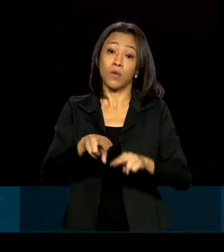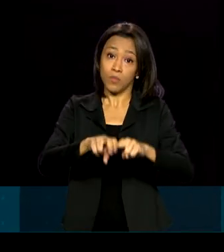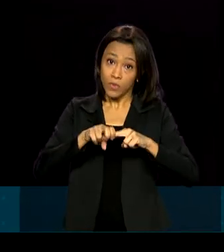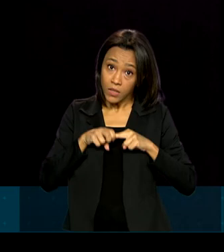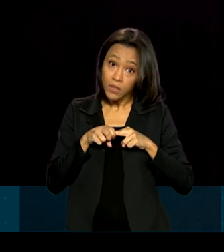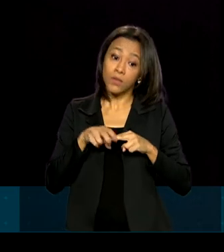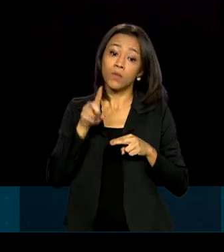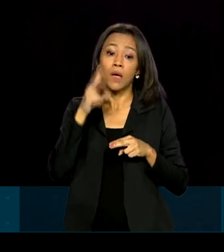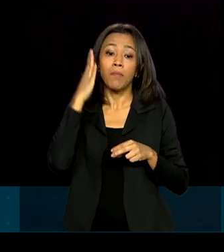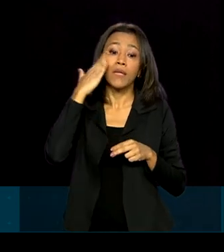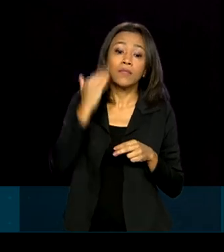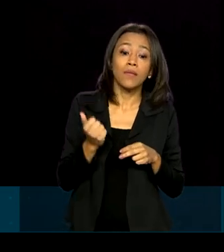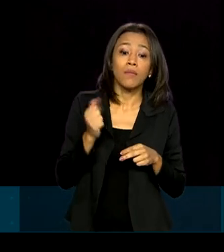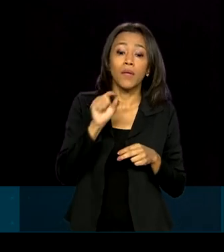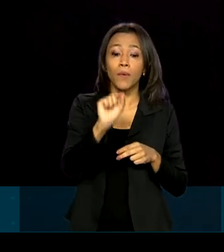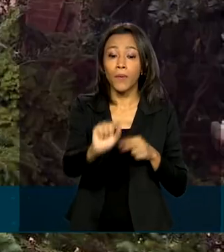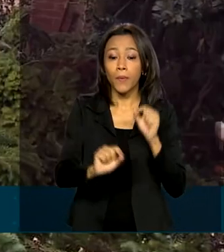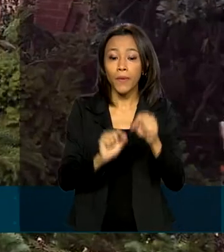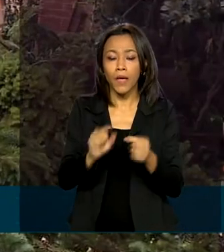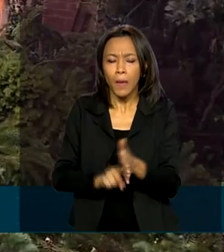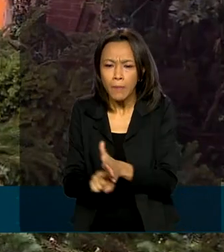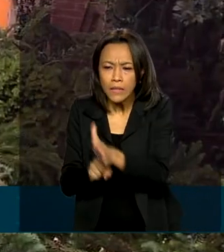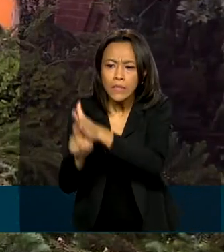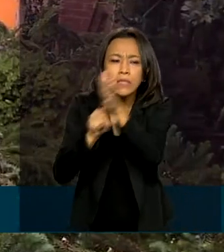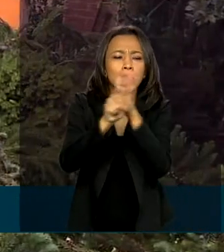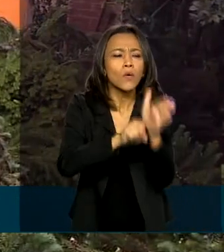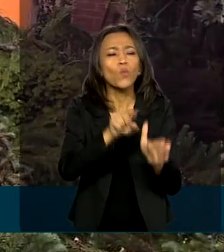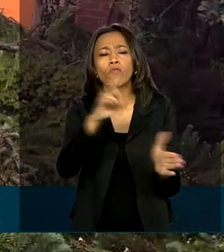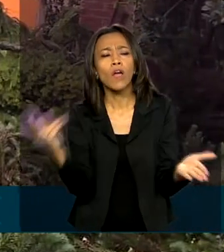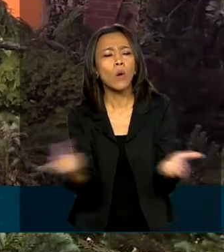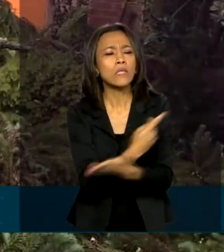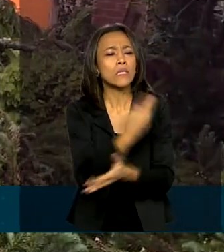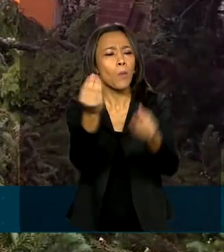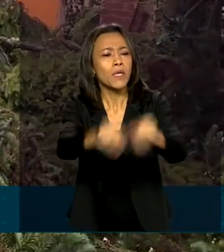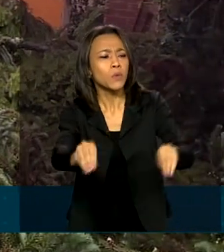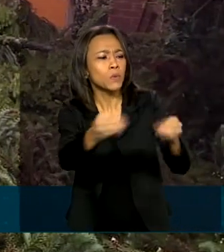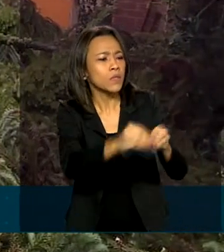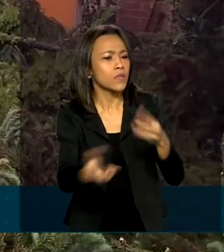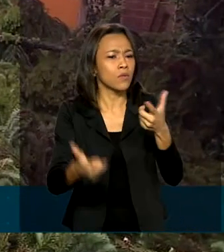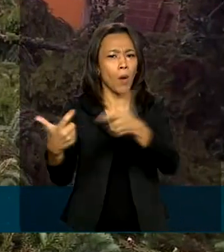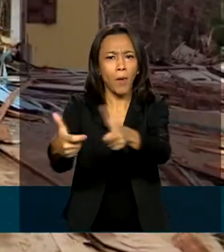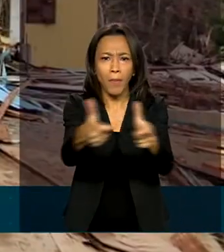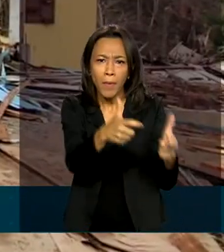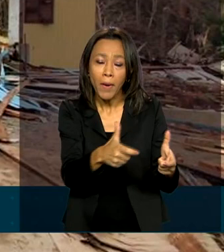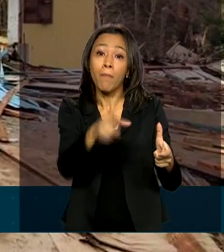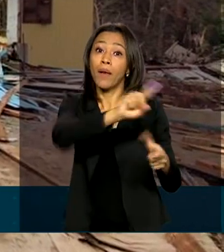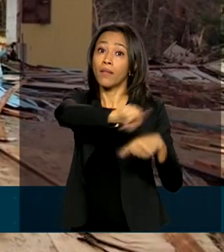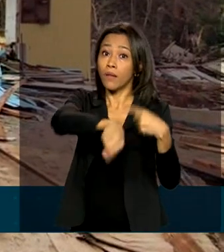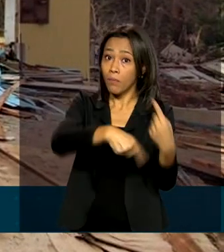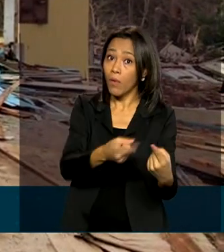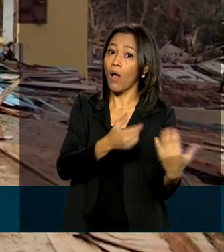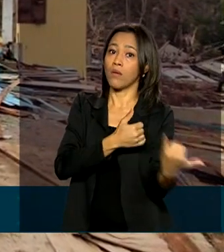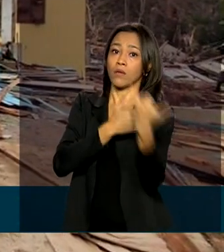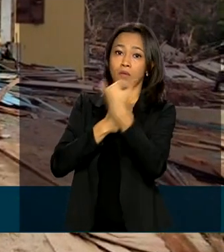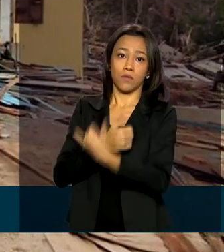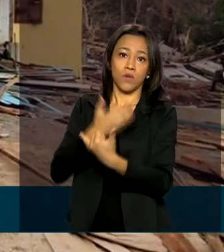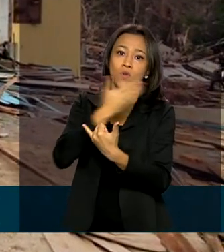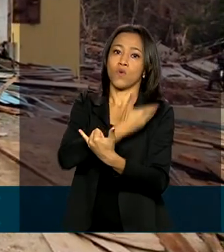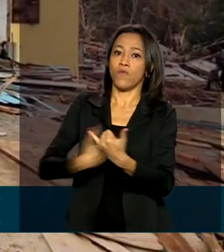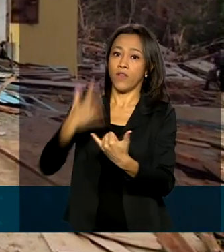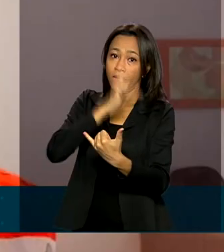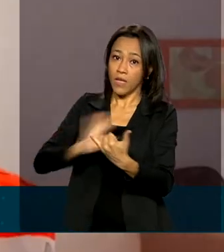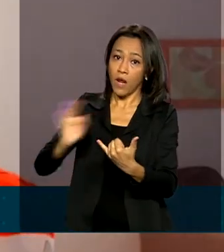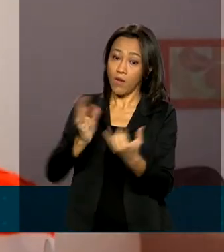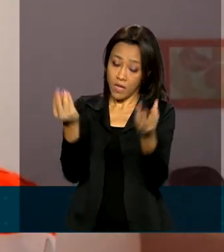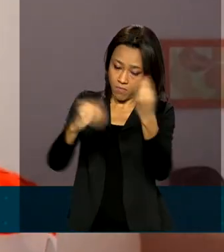as localidades poderão fazer o levantamento de danos e solicitar o reconhecimento federal com a elaboração de um plano de